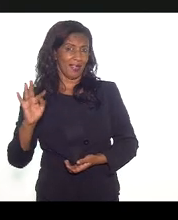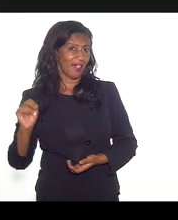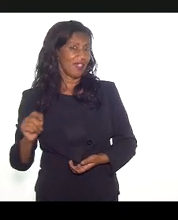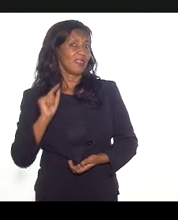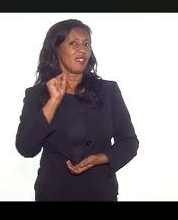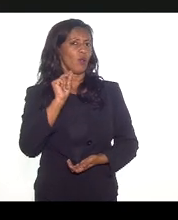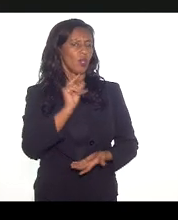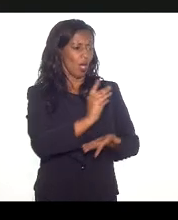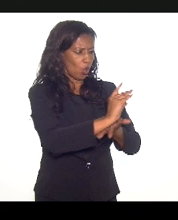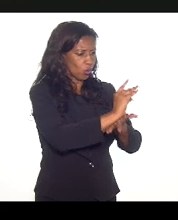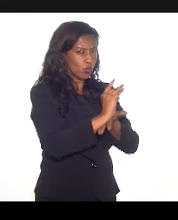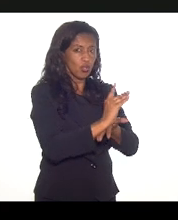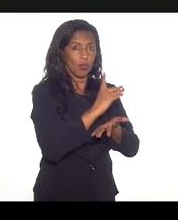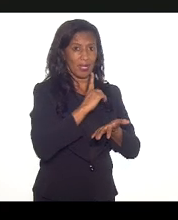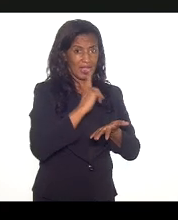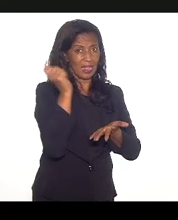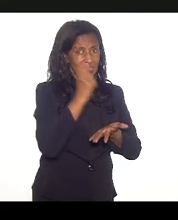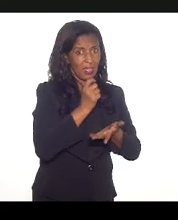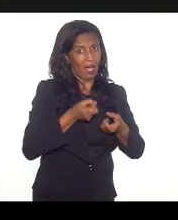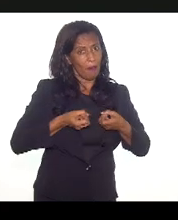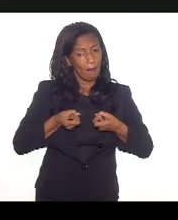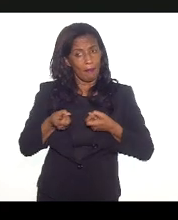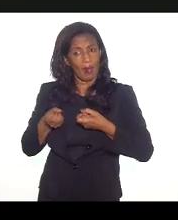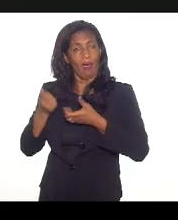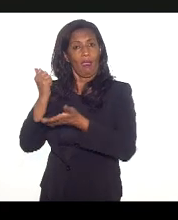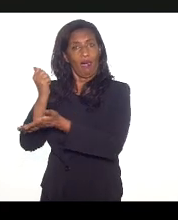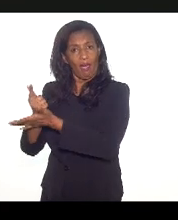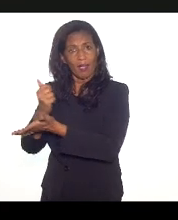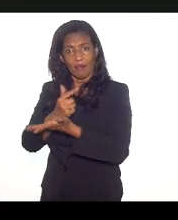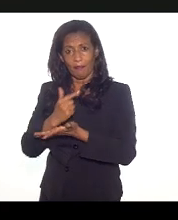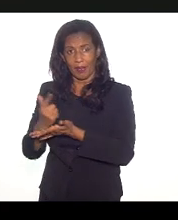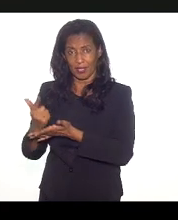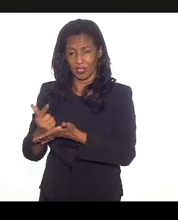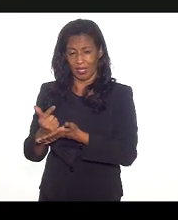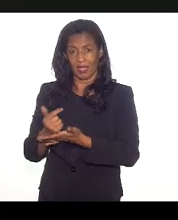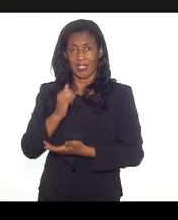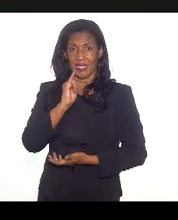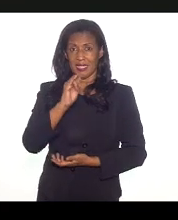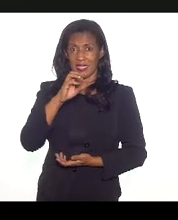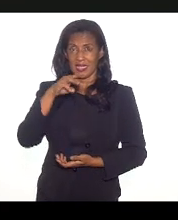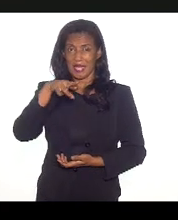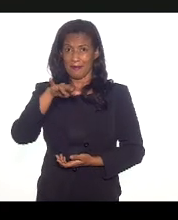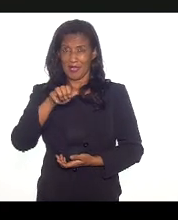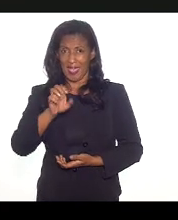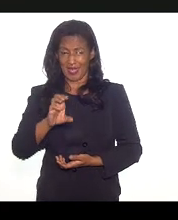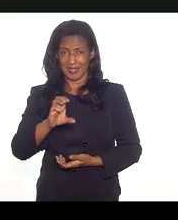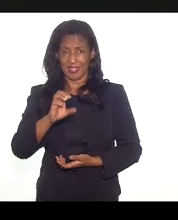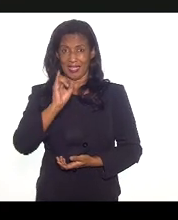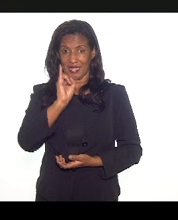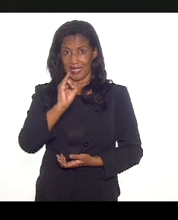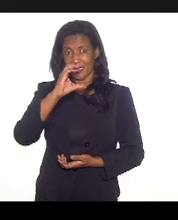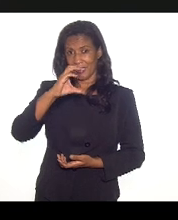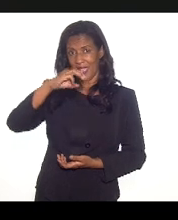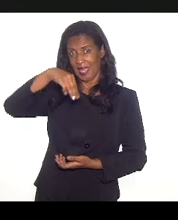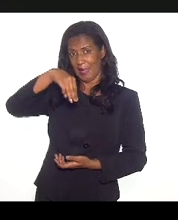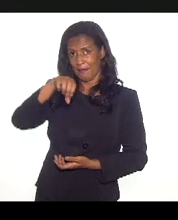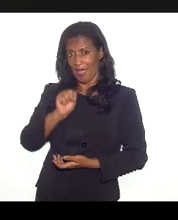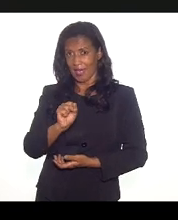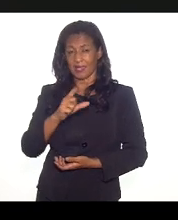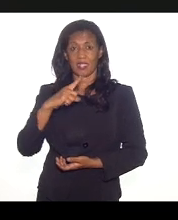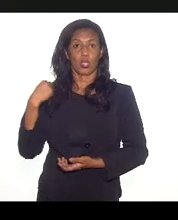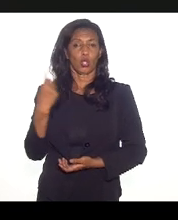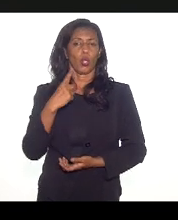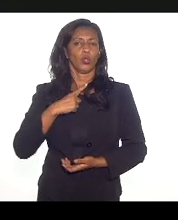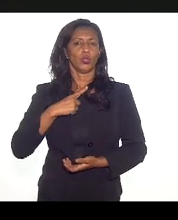está certo? E, em CMS, nós estamos na 13ª posição. Isso tem a ver com o pacto federativo,